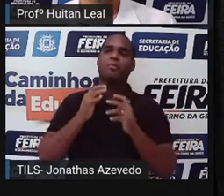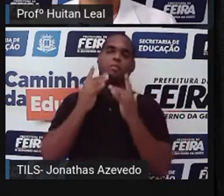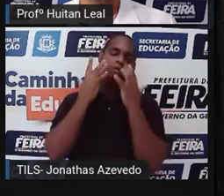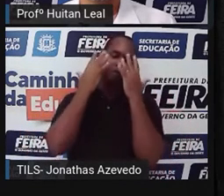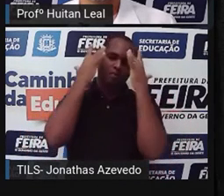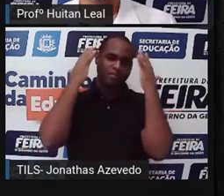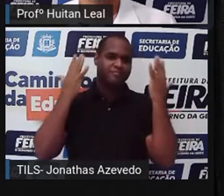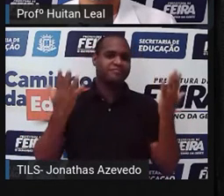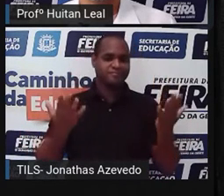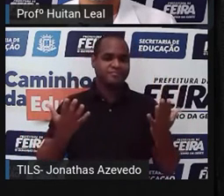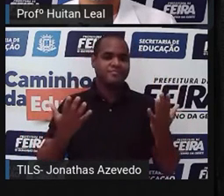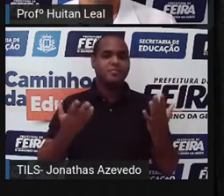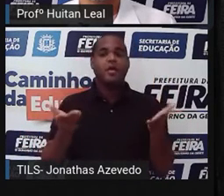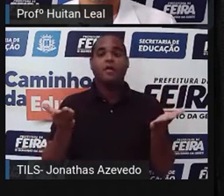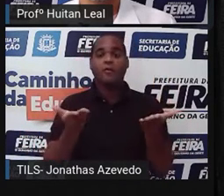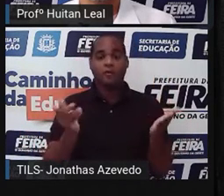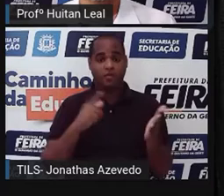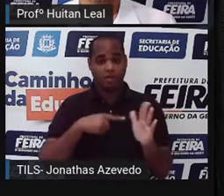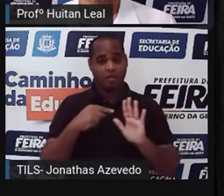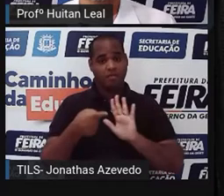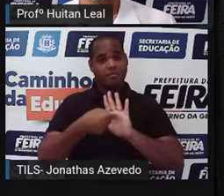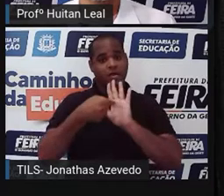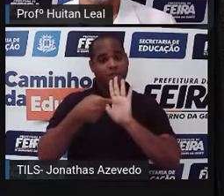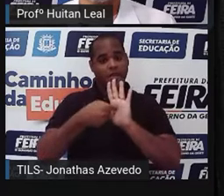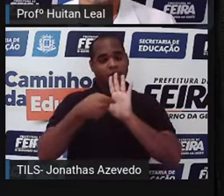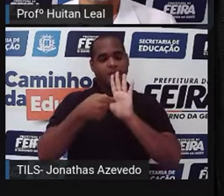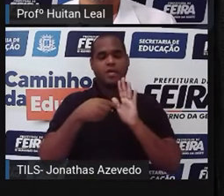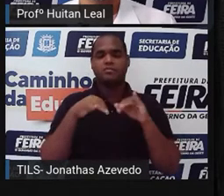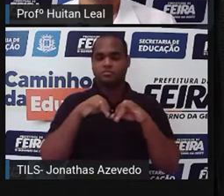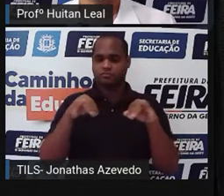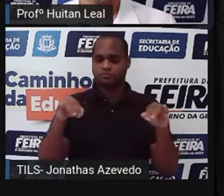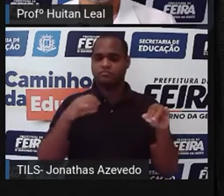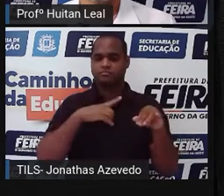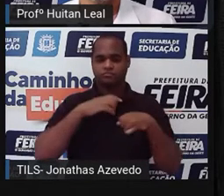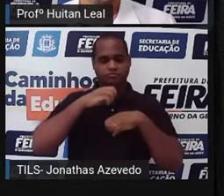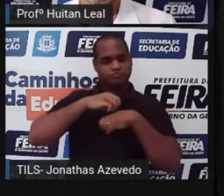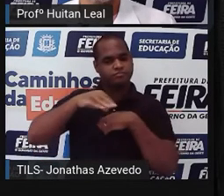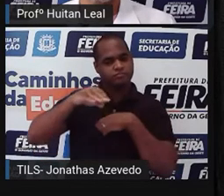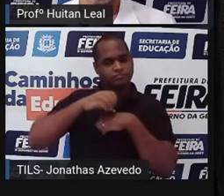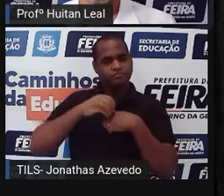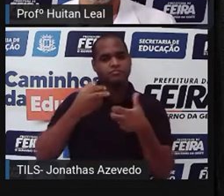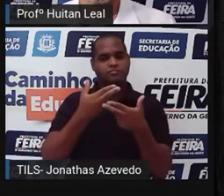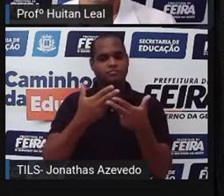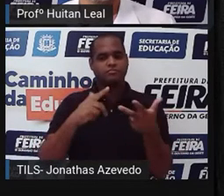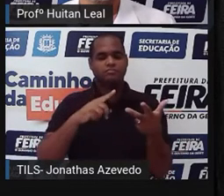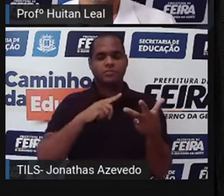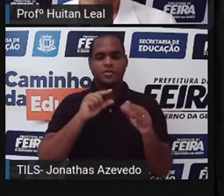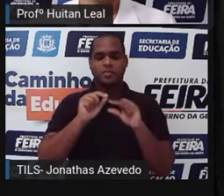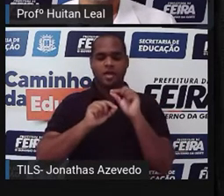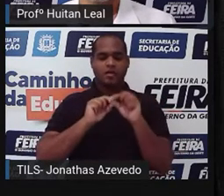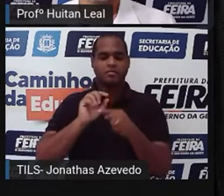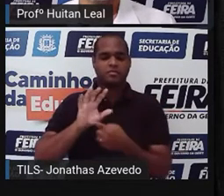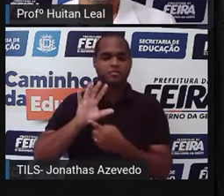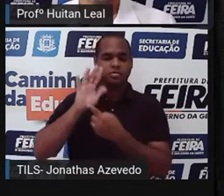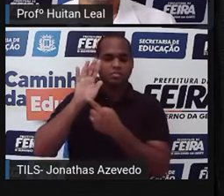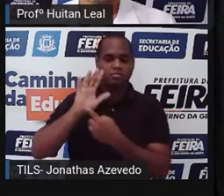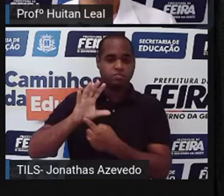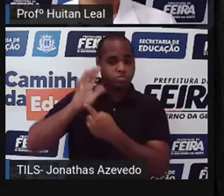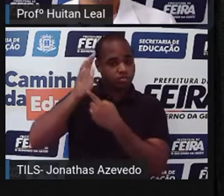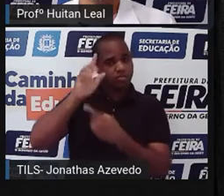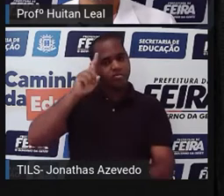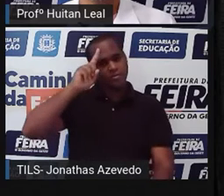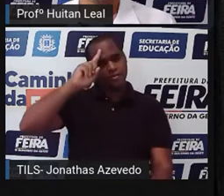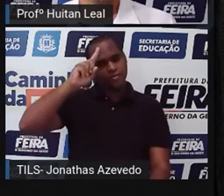o objetivo, um dos objetivos da notícia, não é? Nos informar sobre os fatos que acontecem no dia a dia.